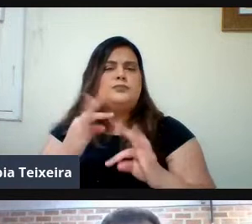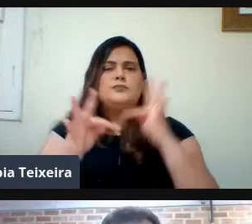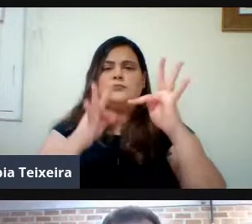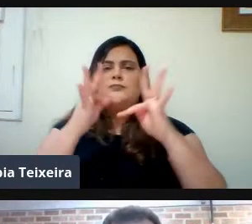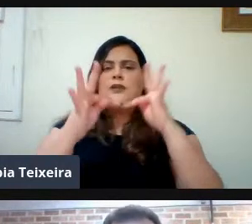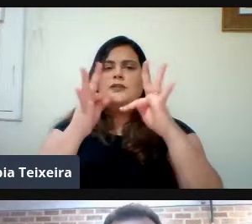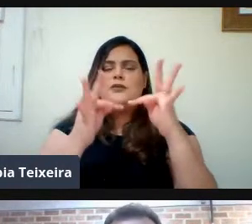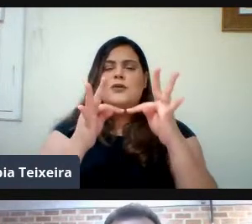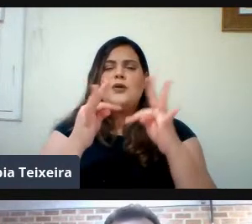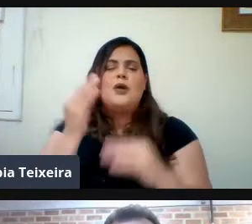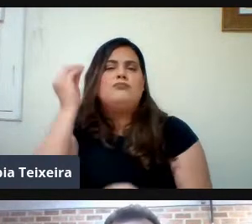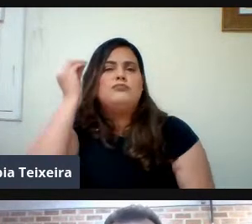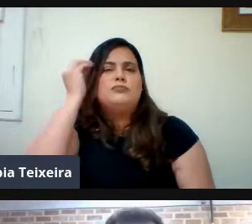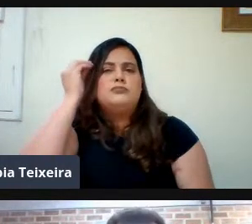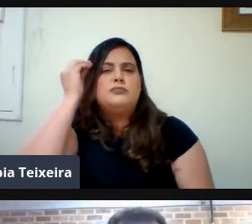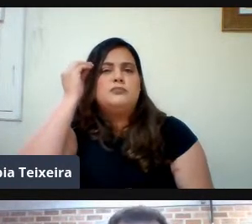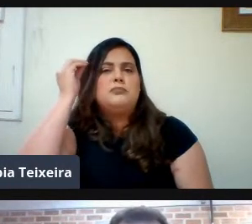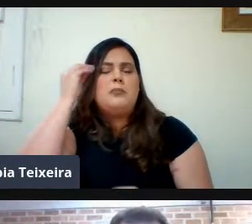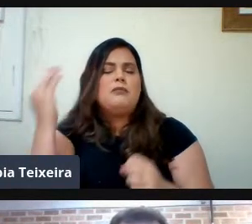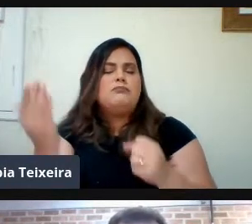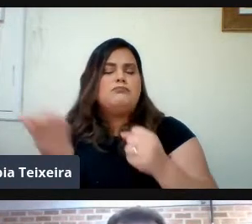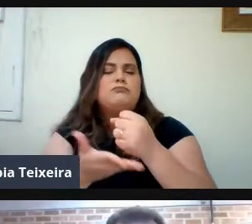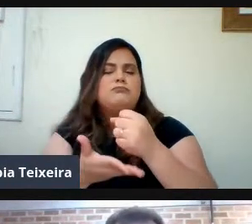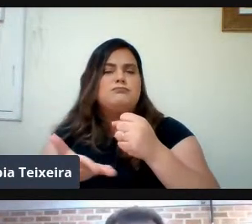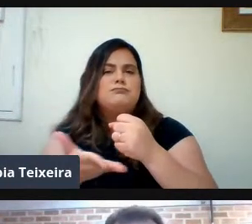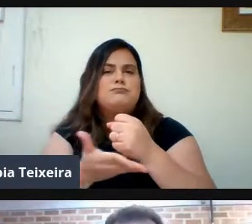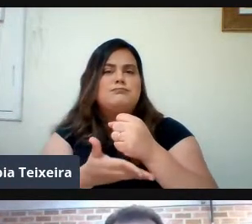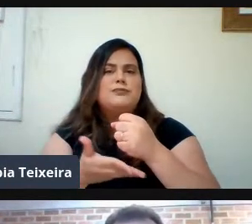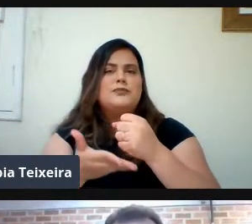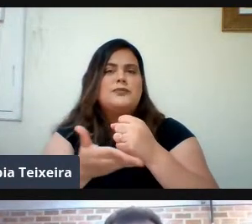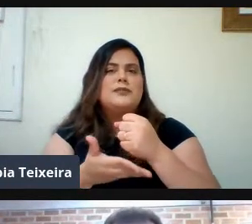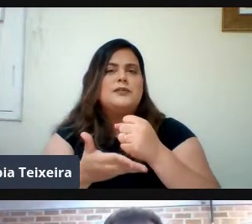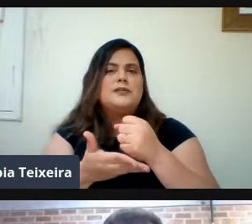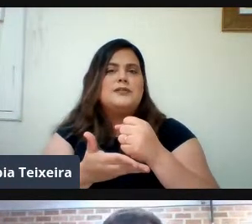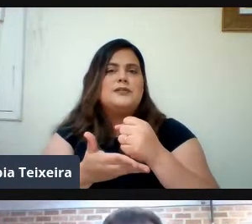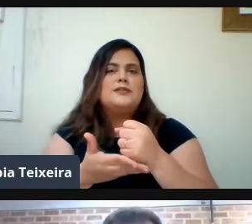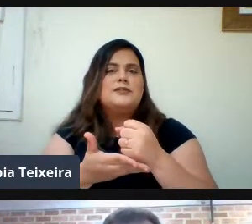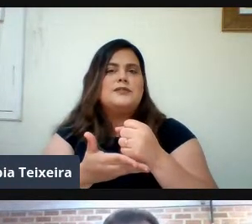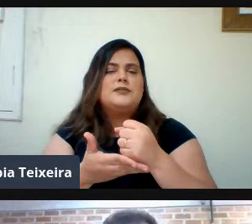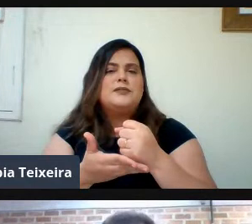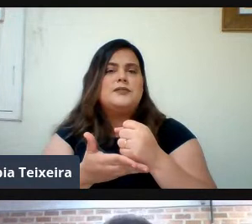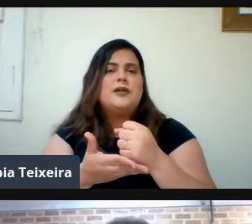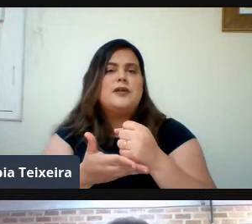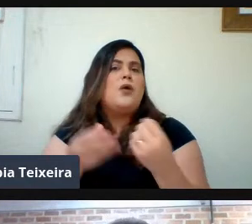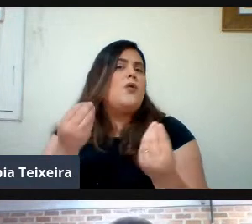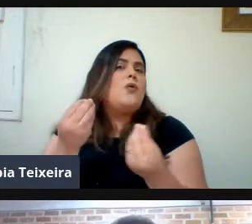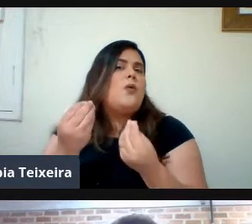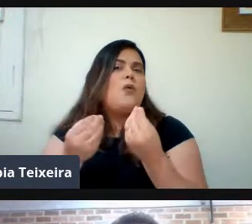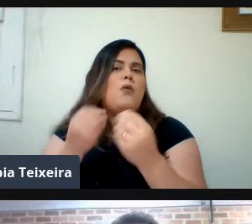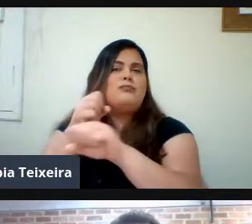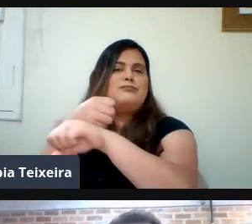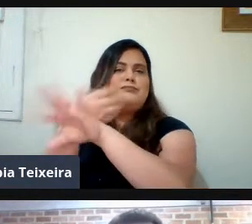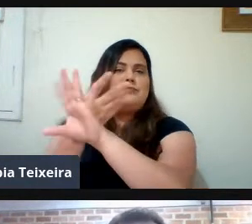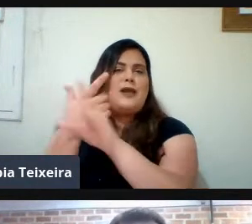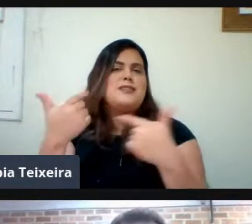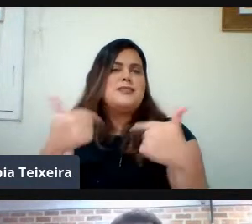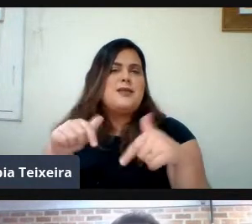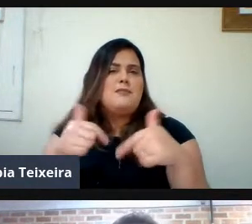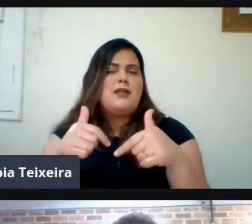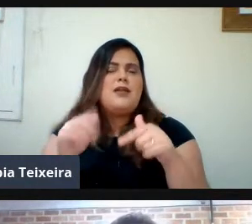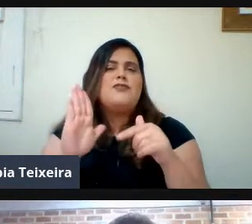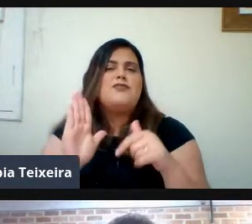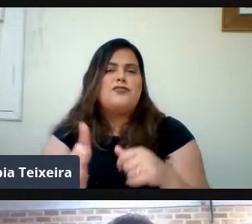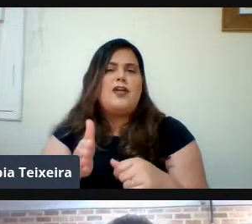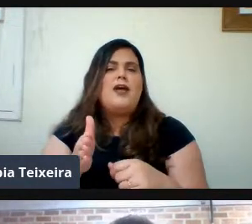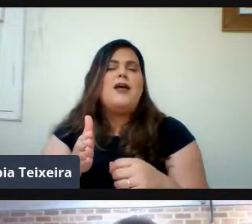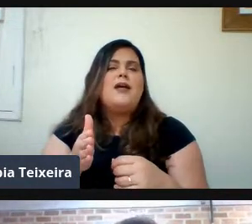Básico De Como Tratar E Como Lidar Com Esse ensino Remoto Mas Mesmo Assim Vocês Viram O que Aconteceu